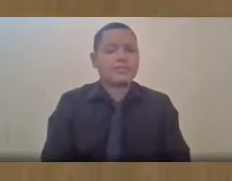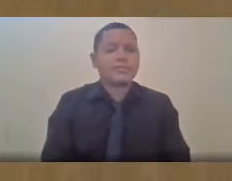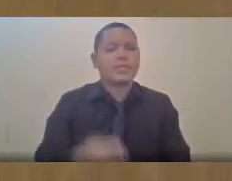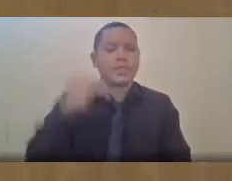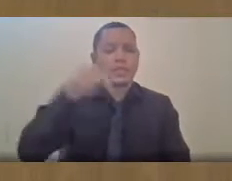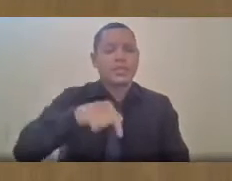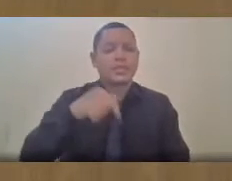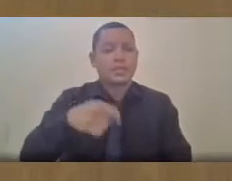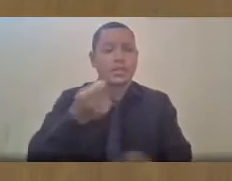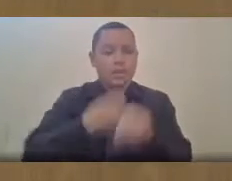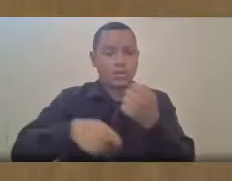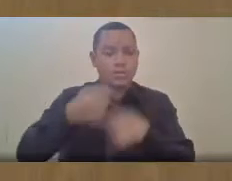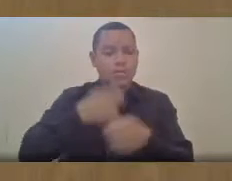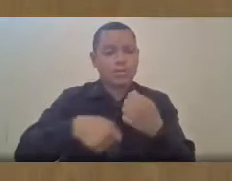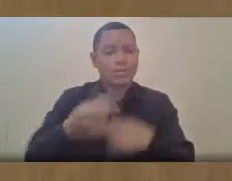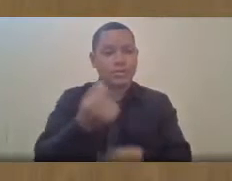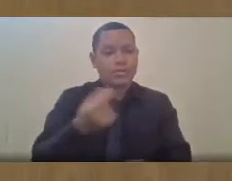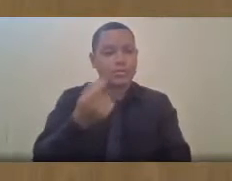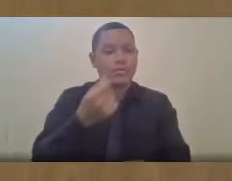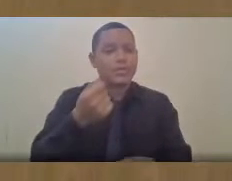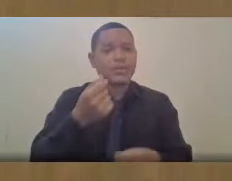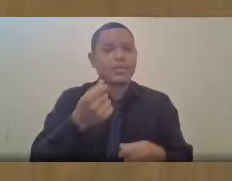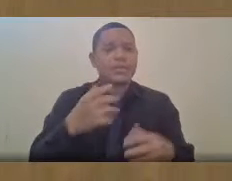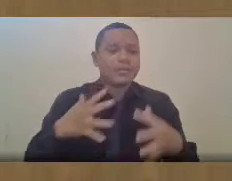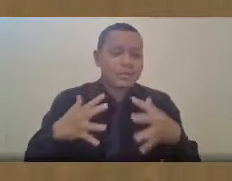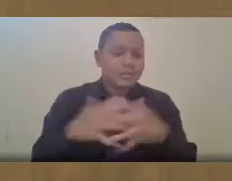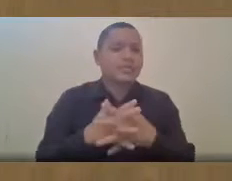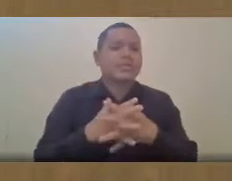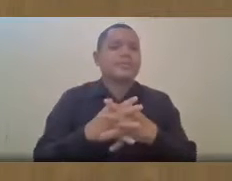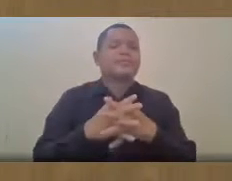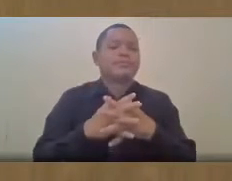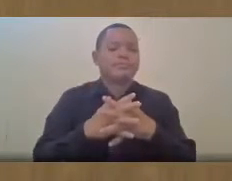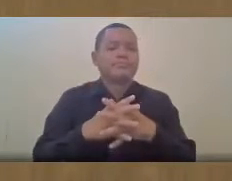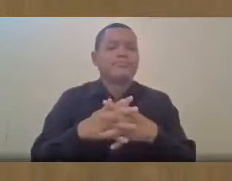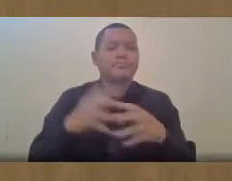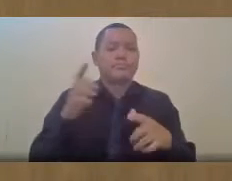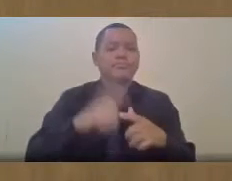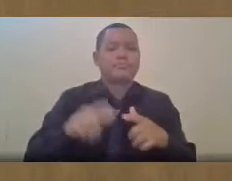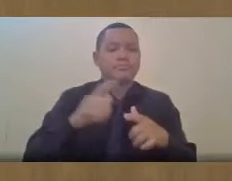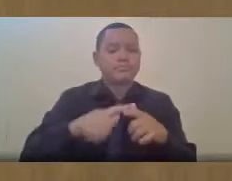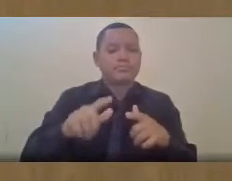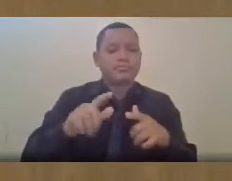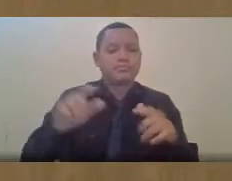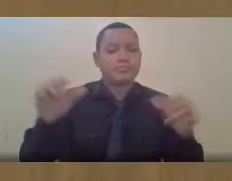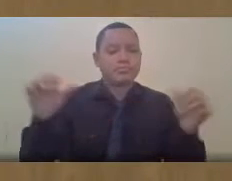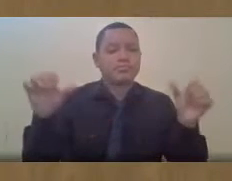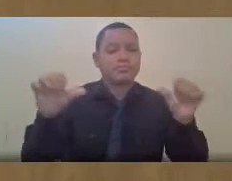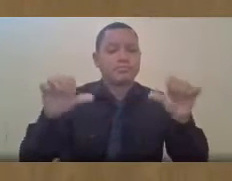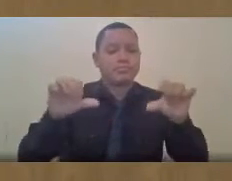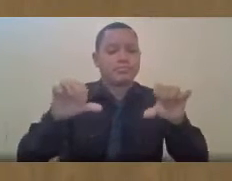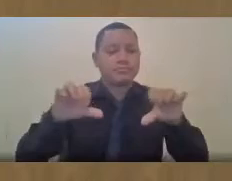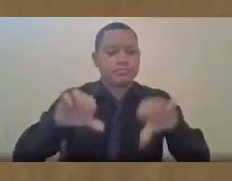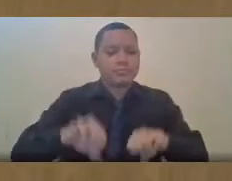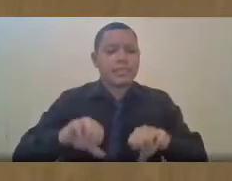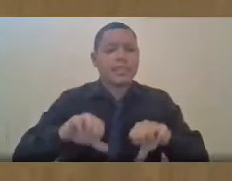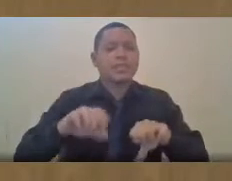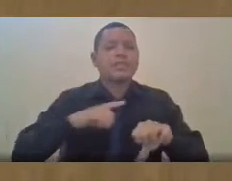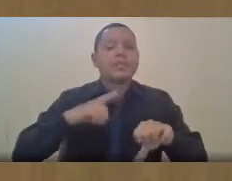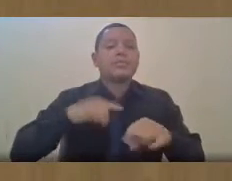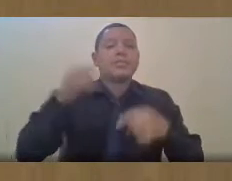travada, encolheu, diante da discussão que se trava dentro do país.